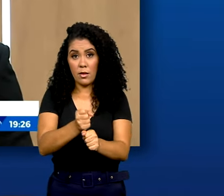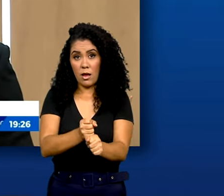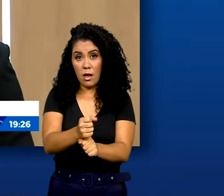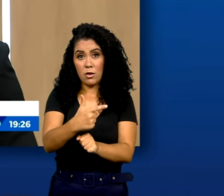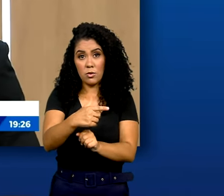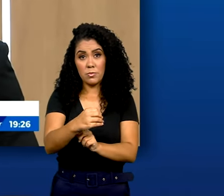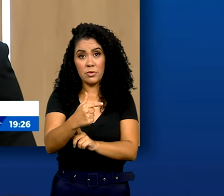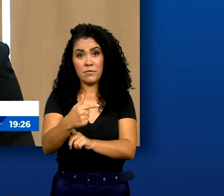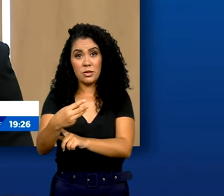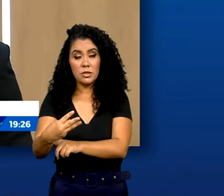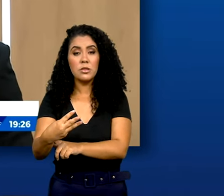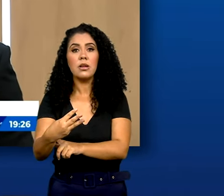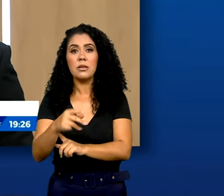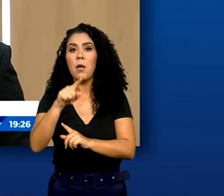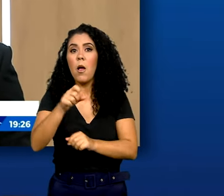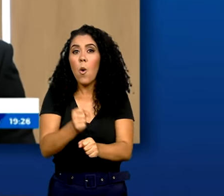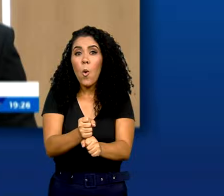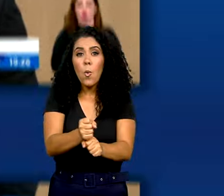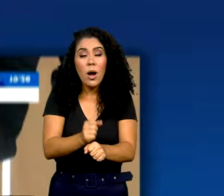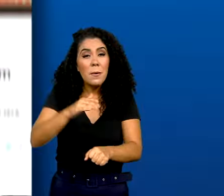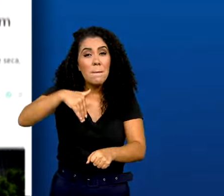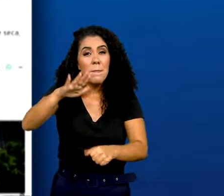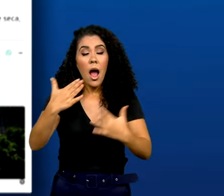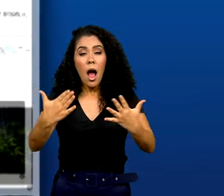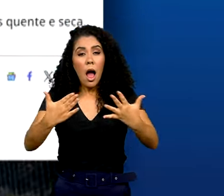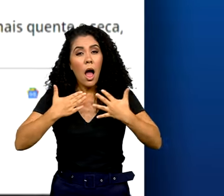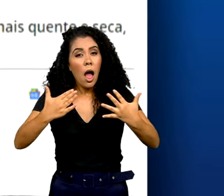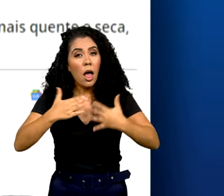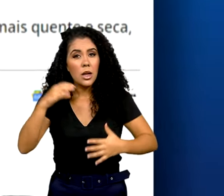pode ser o ano mais quente da história.